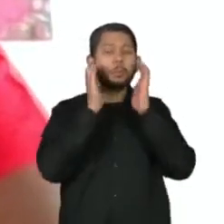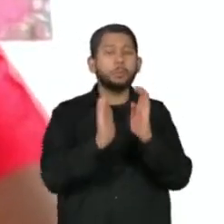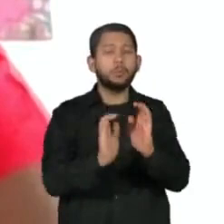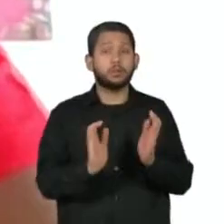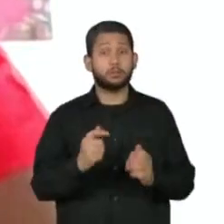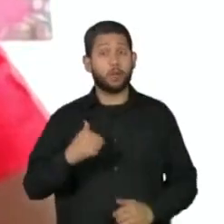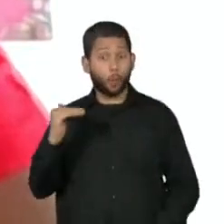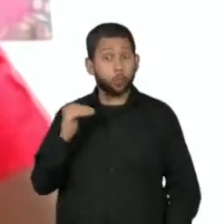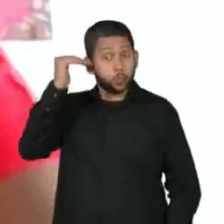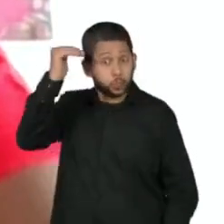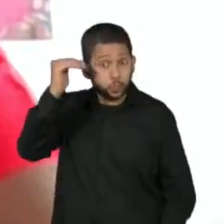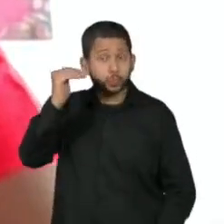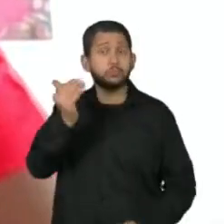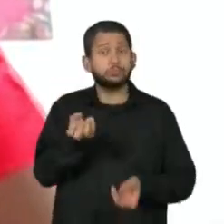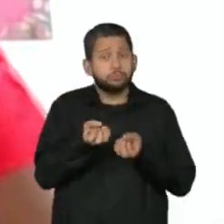de estar informando a elas.